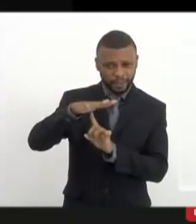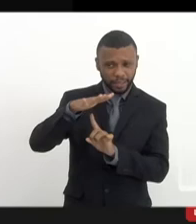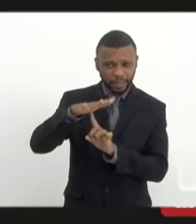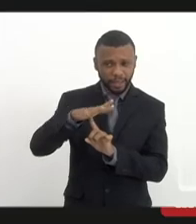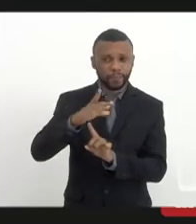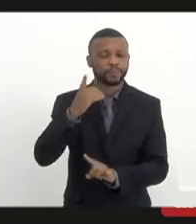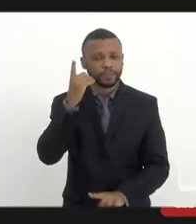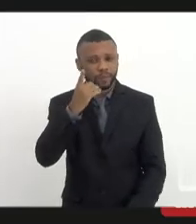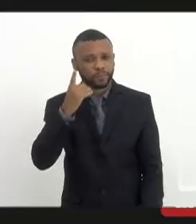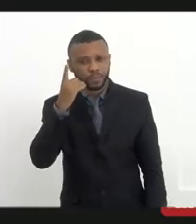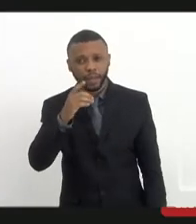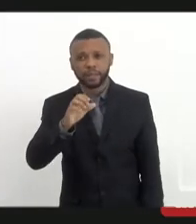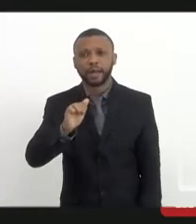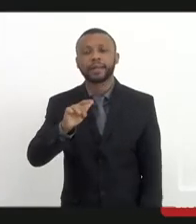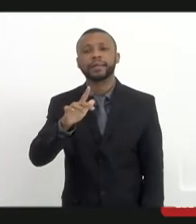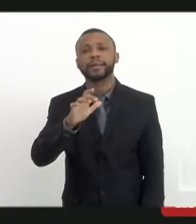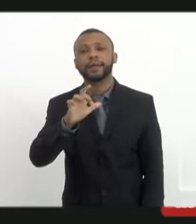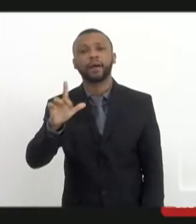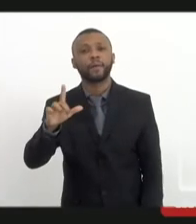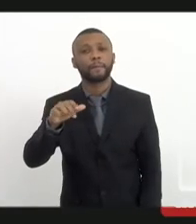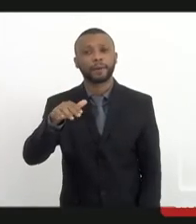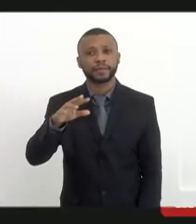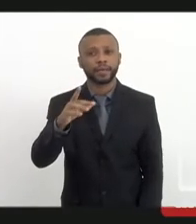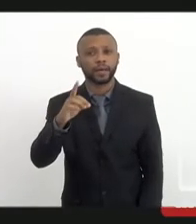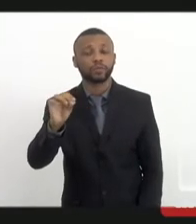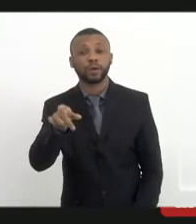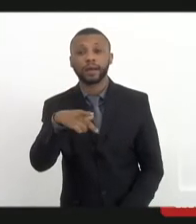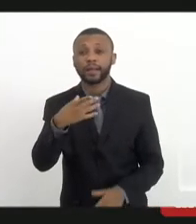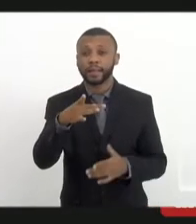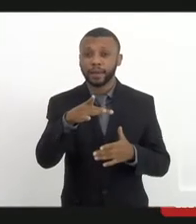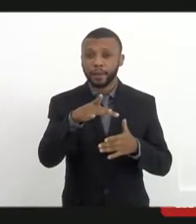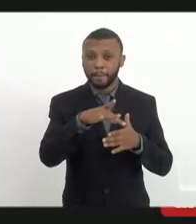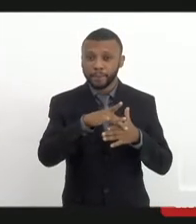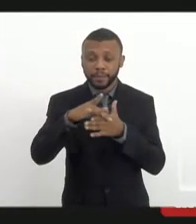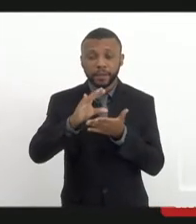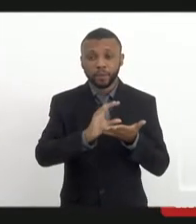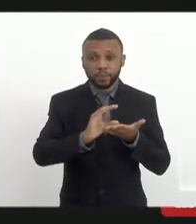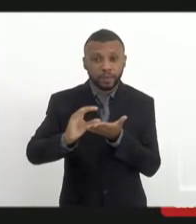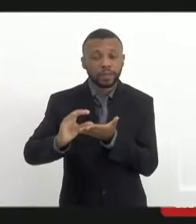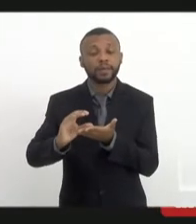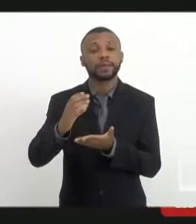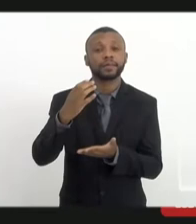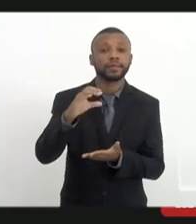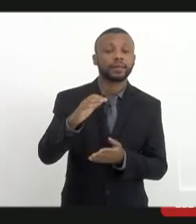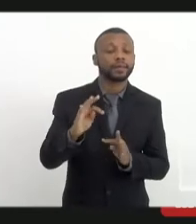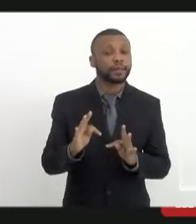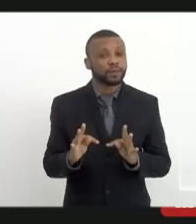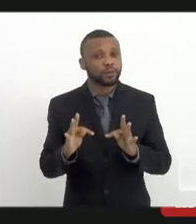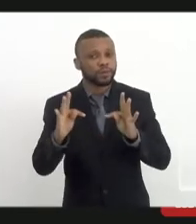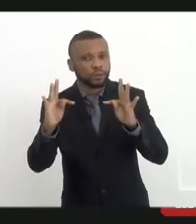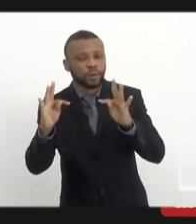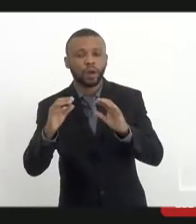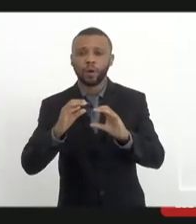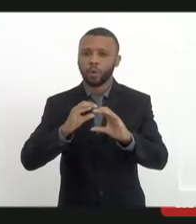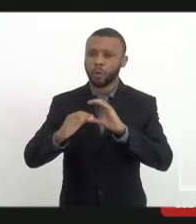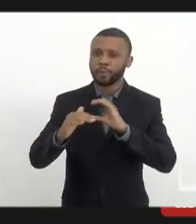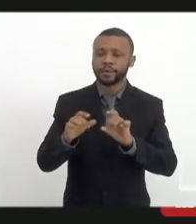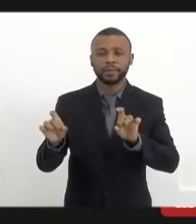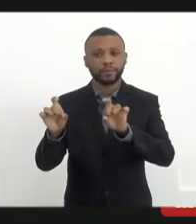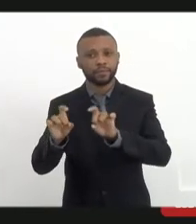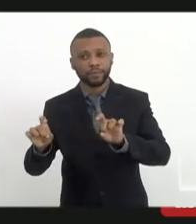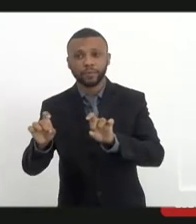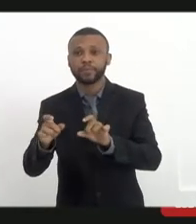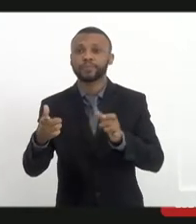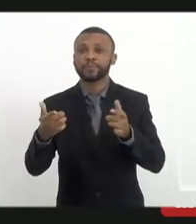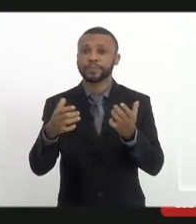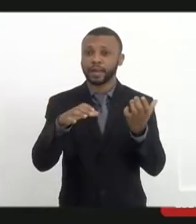O deputado Aliel Machado preside a Comissão de Ciência, Tecnologia, Comunicação e Informática da Câmara dos Deputados. É um deputado do campo